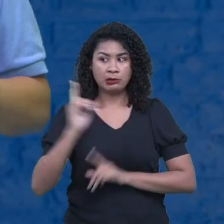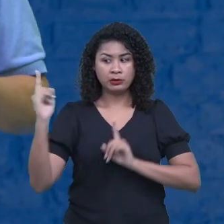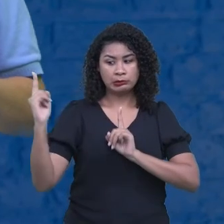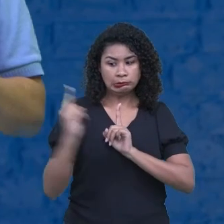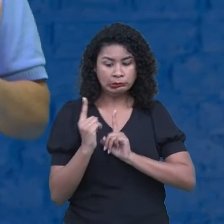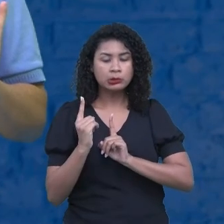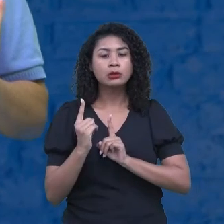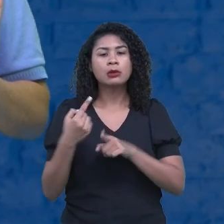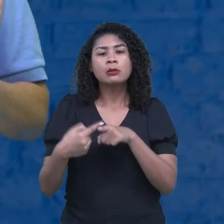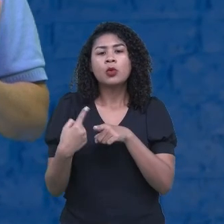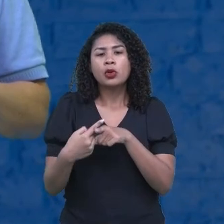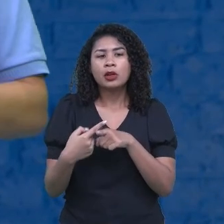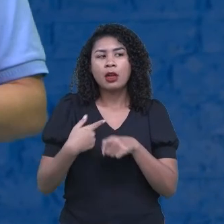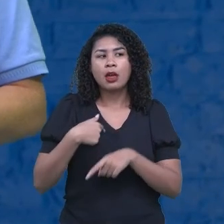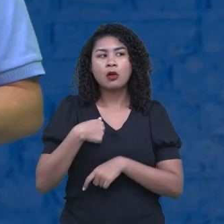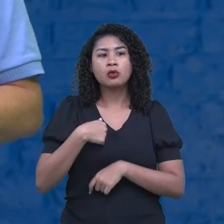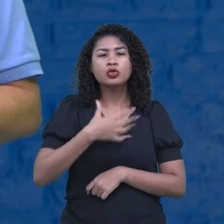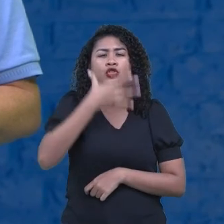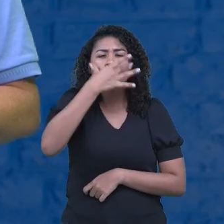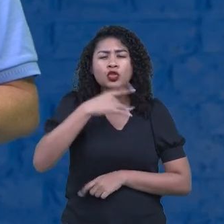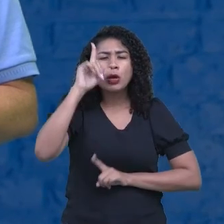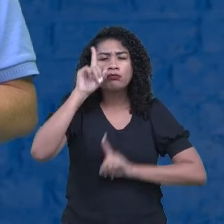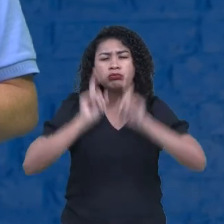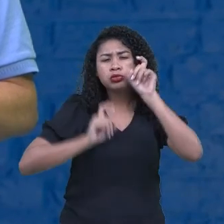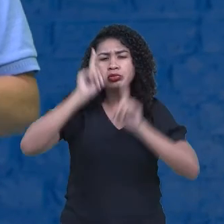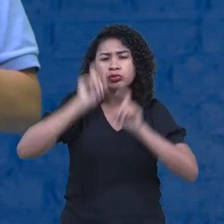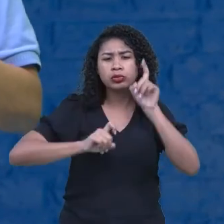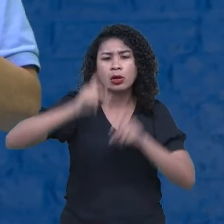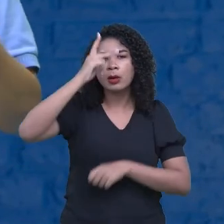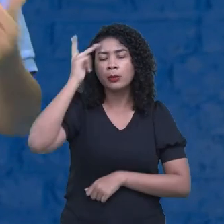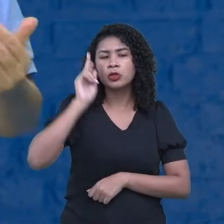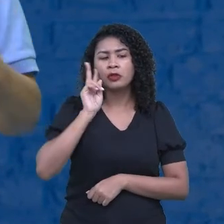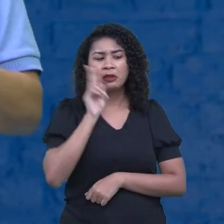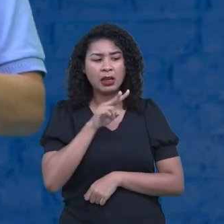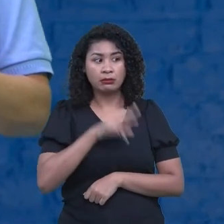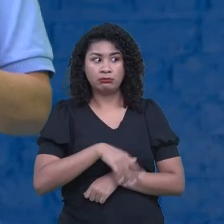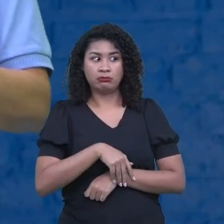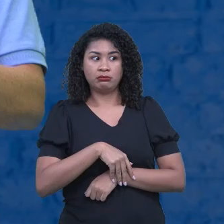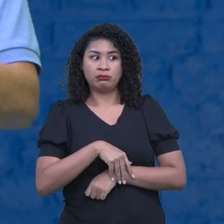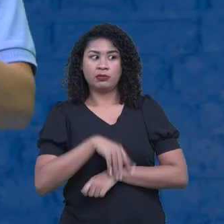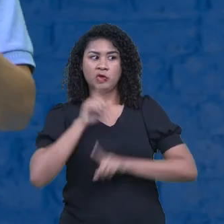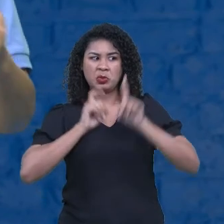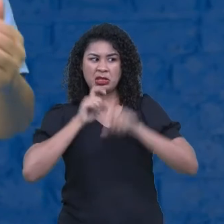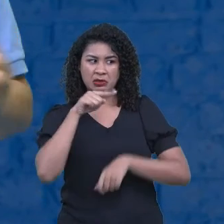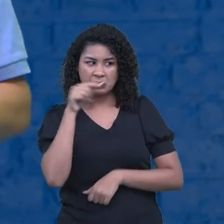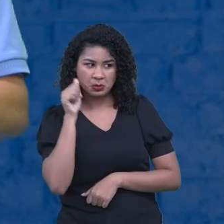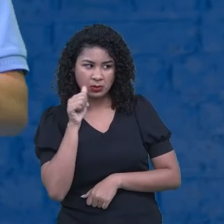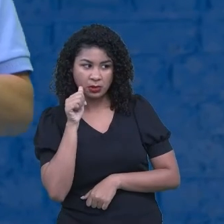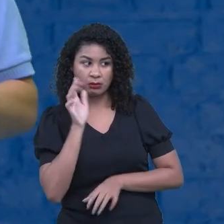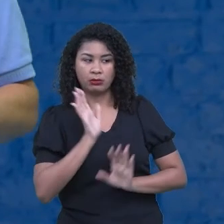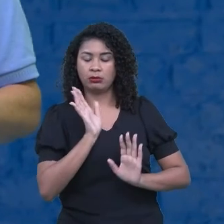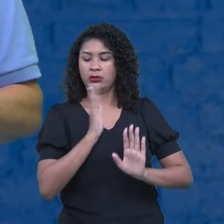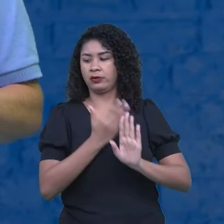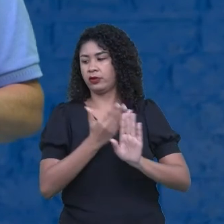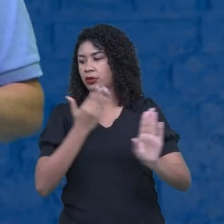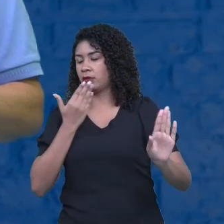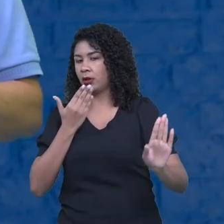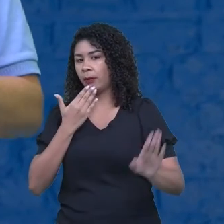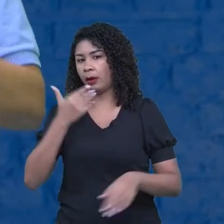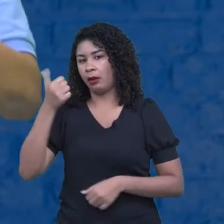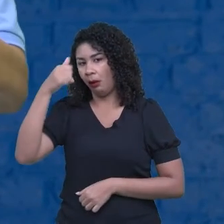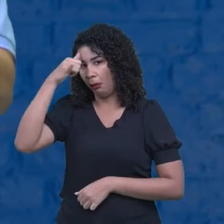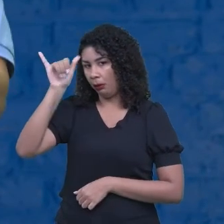causa também uma certa estranheza para as pessoas. E se nós estamos abertos, se nós conseguimos olhar diferente,